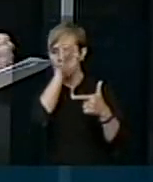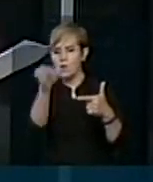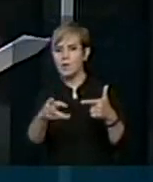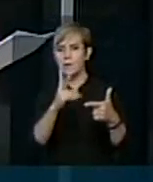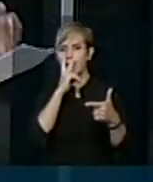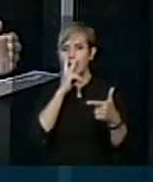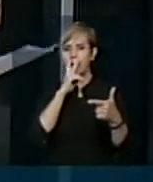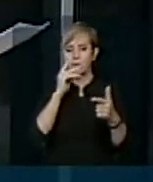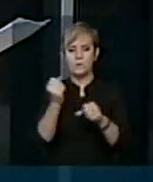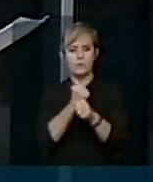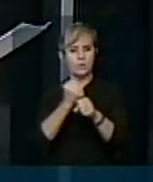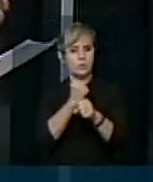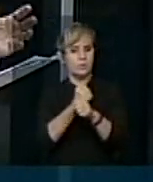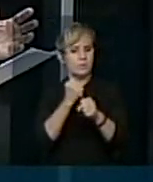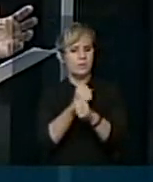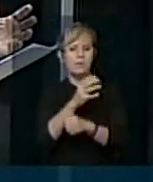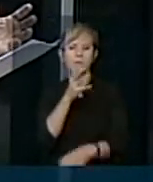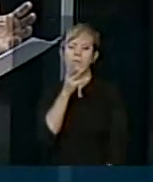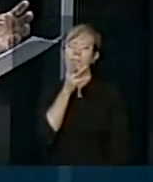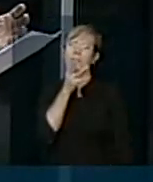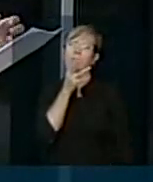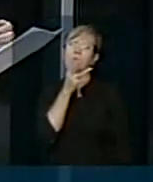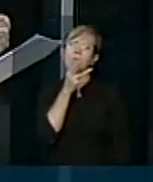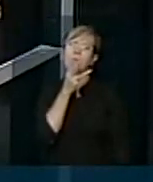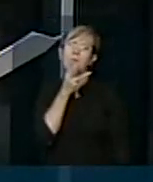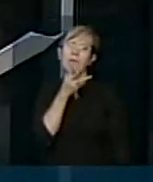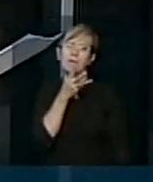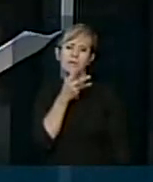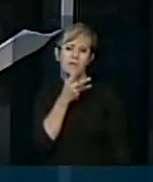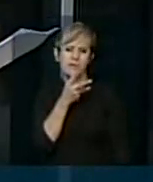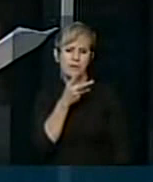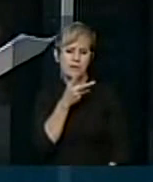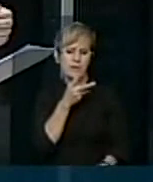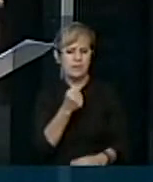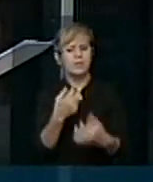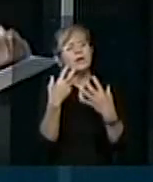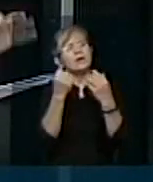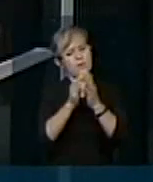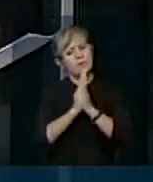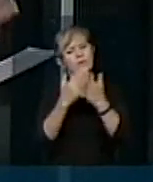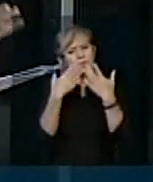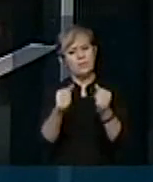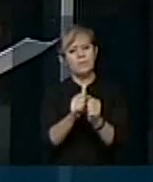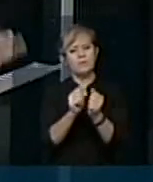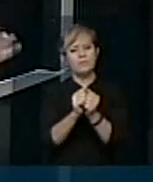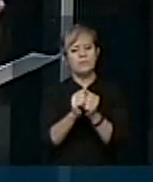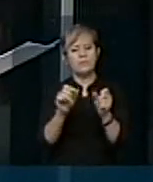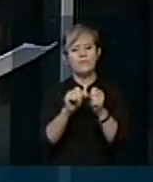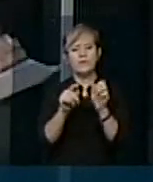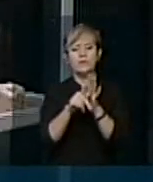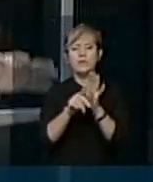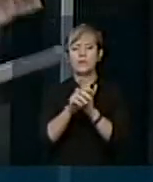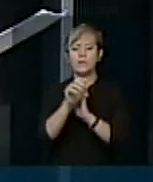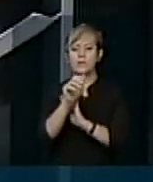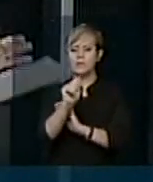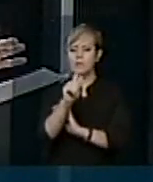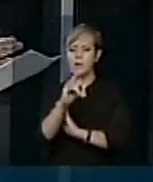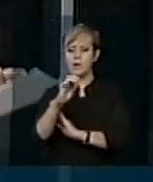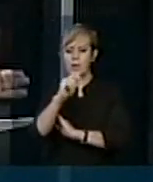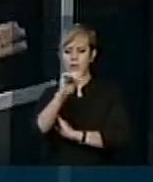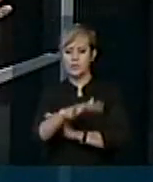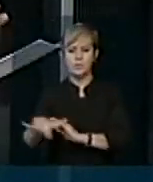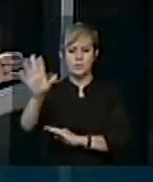acontecem em ritmo muito lento. Vamos fazer com que a Agência Nacional de Transporte Terrestres